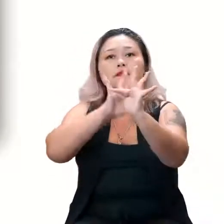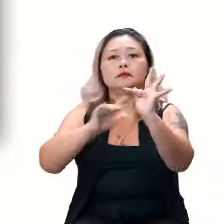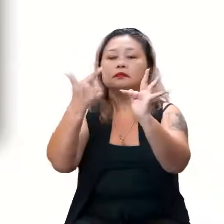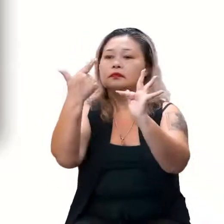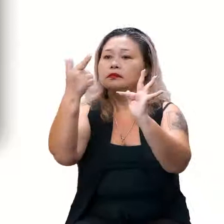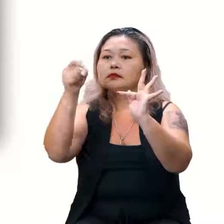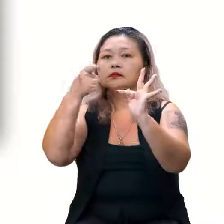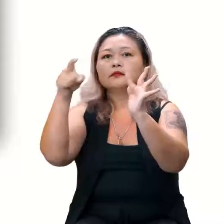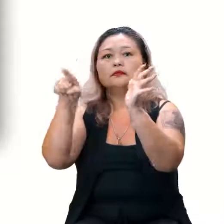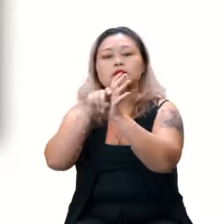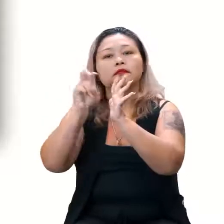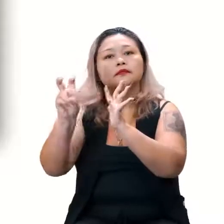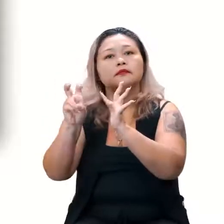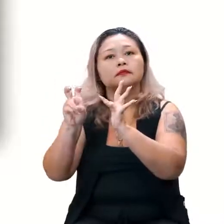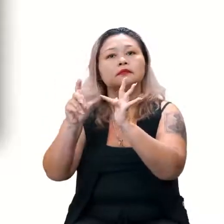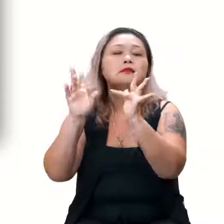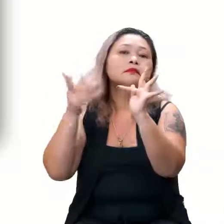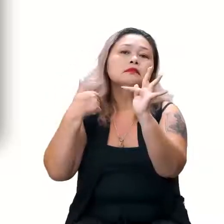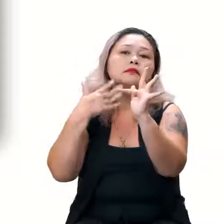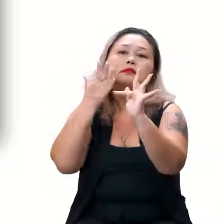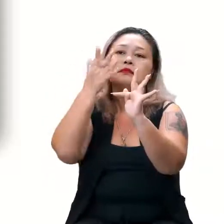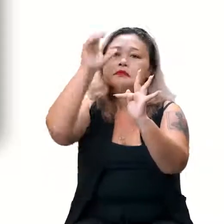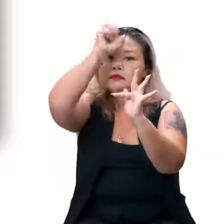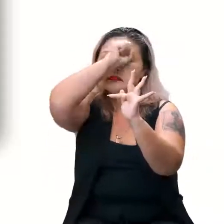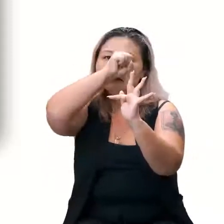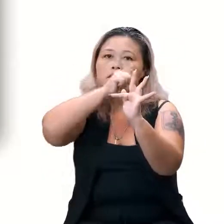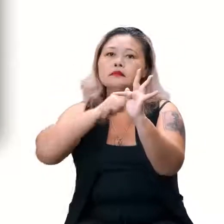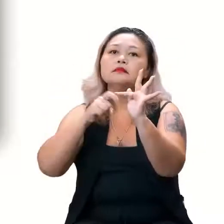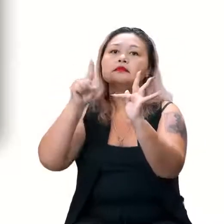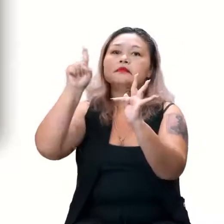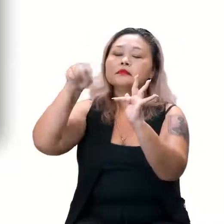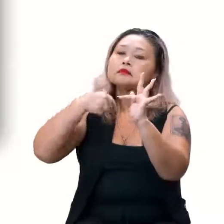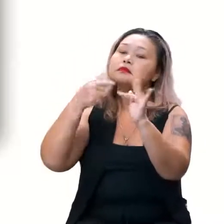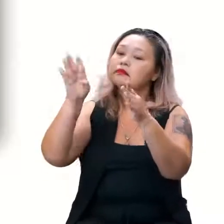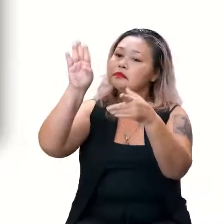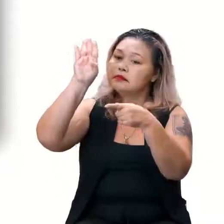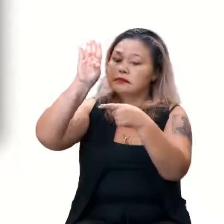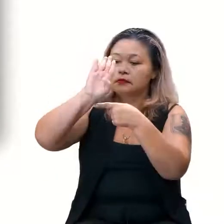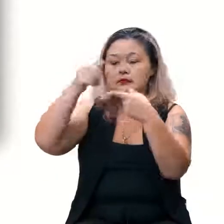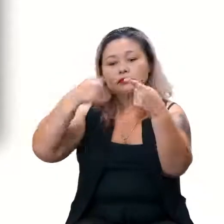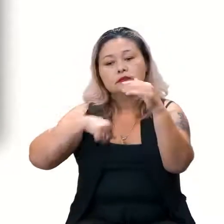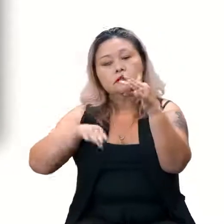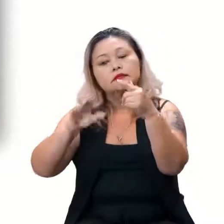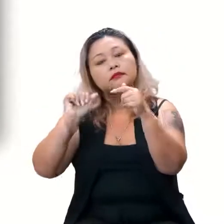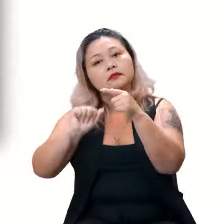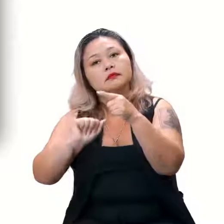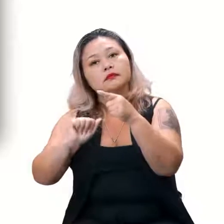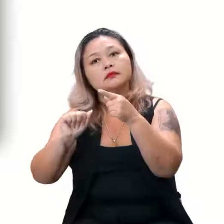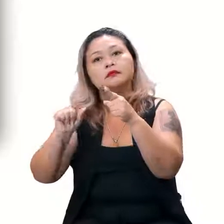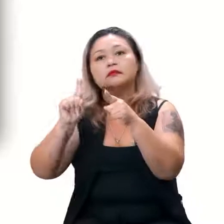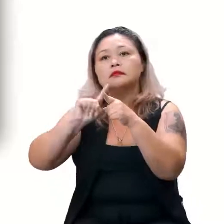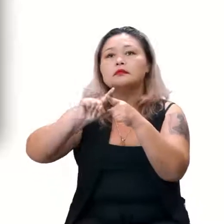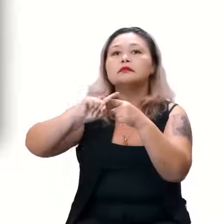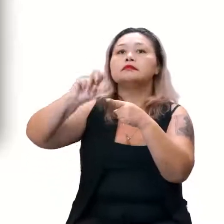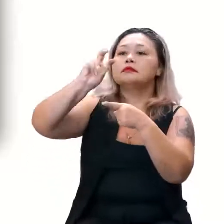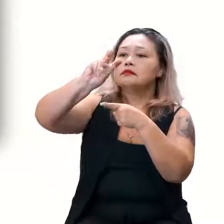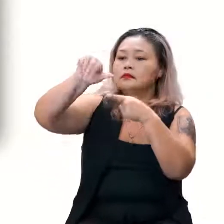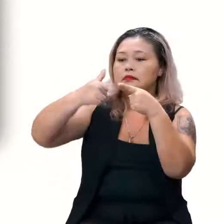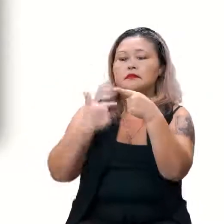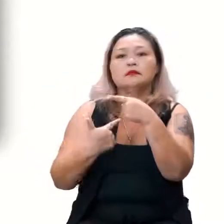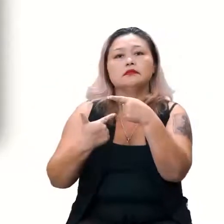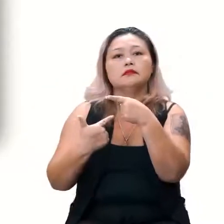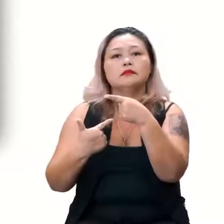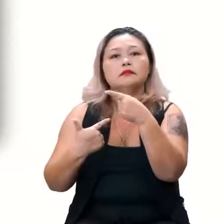Bom, então o zero da função, eu aprendi que é menos B dividido por A. Menos com menos vai dar mais? Vai dar 5 sobre 2? Isso. Ah, então